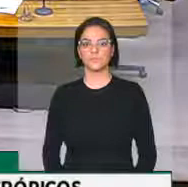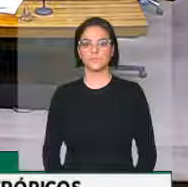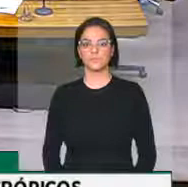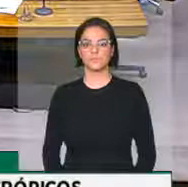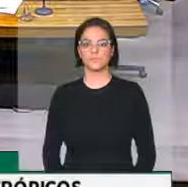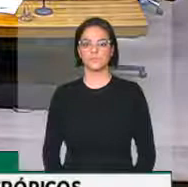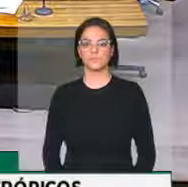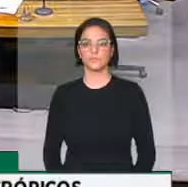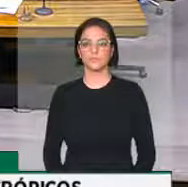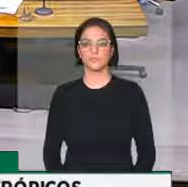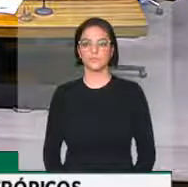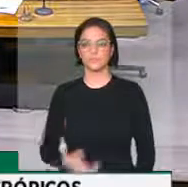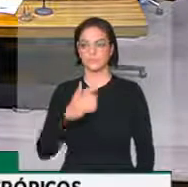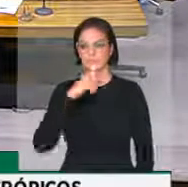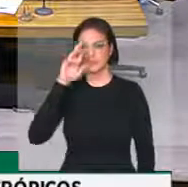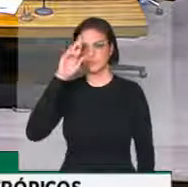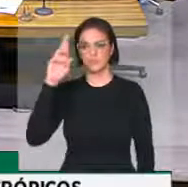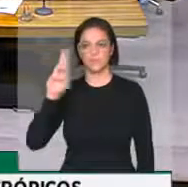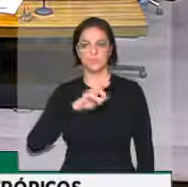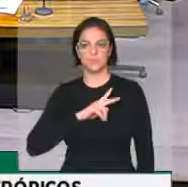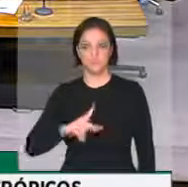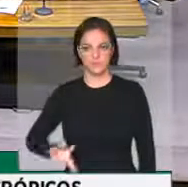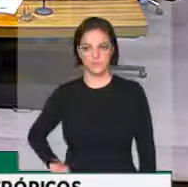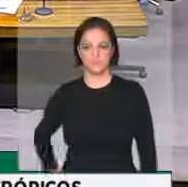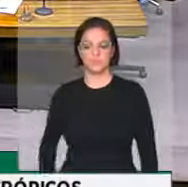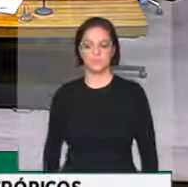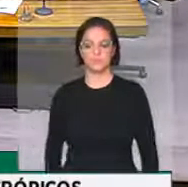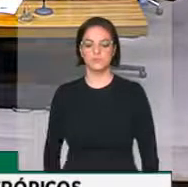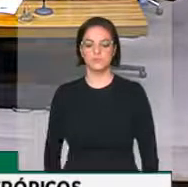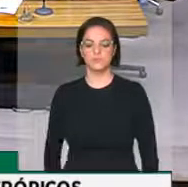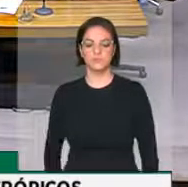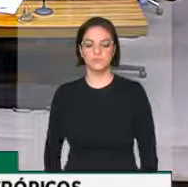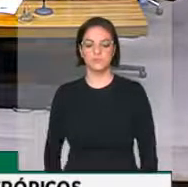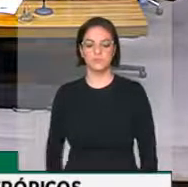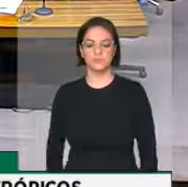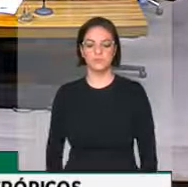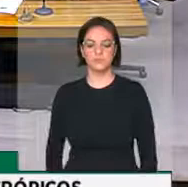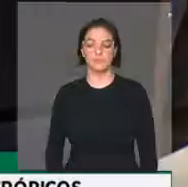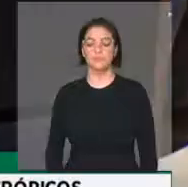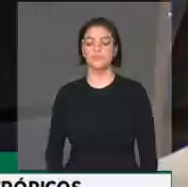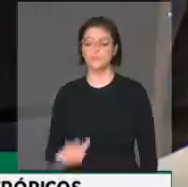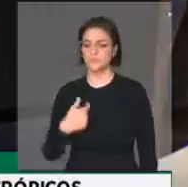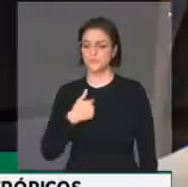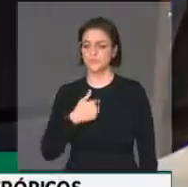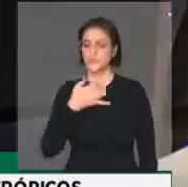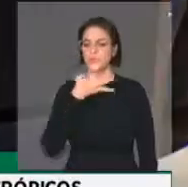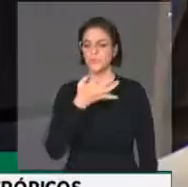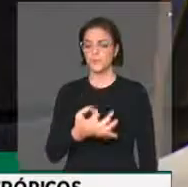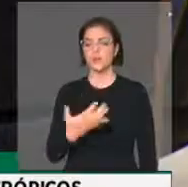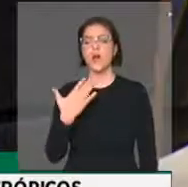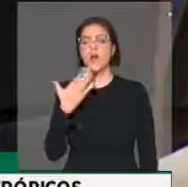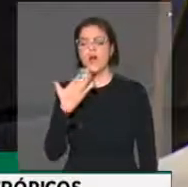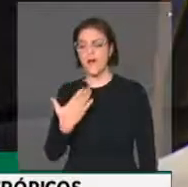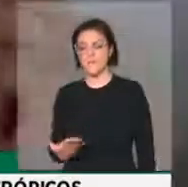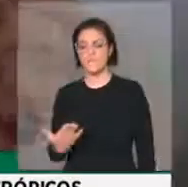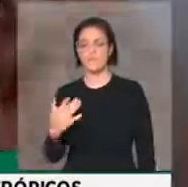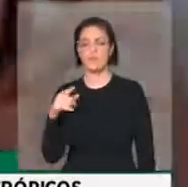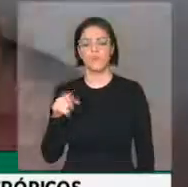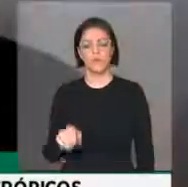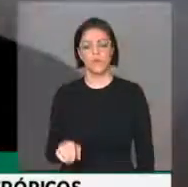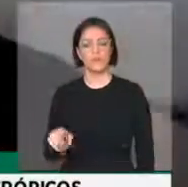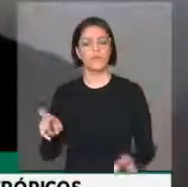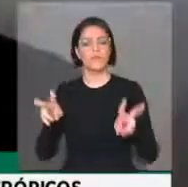Sr. Presidente, eu tenho posição favorável nesta matéria.